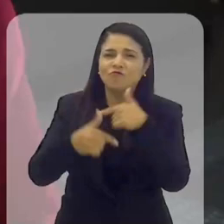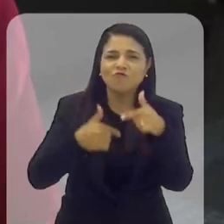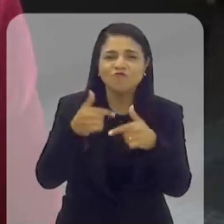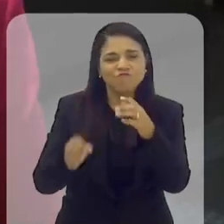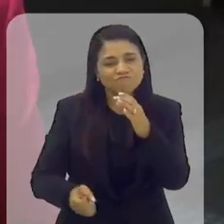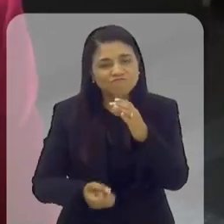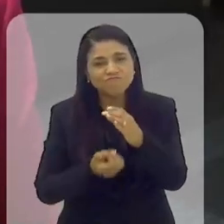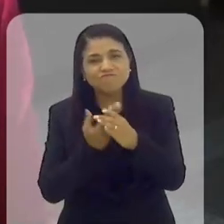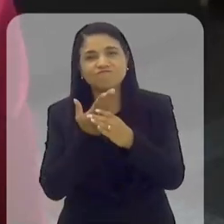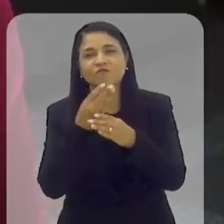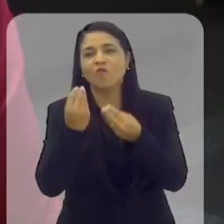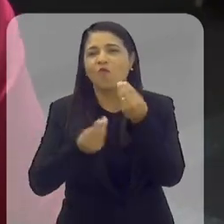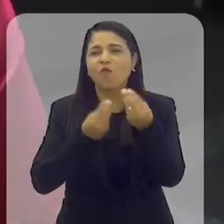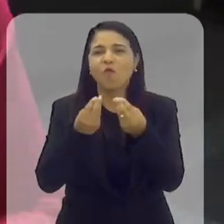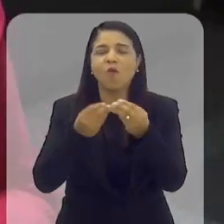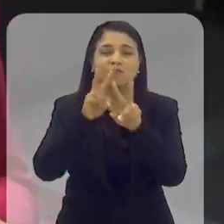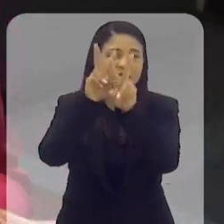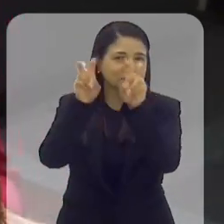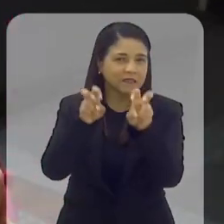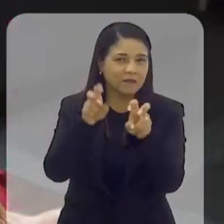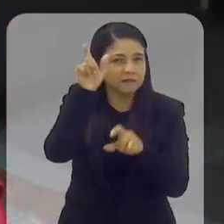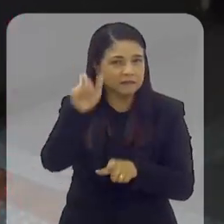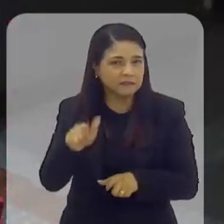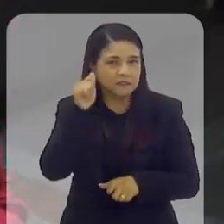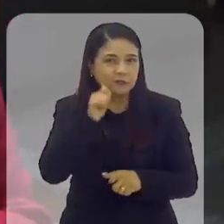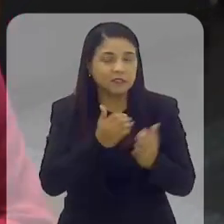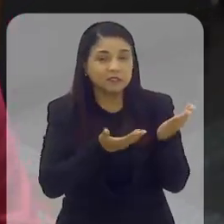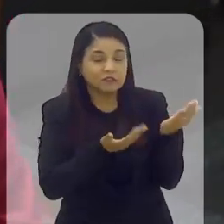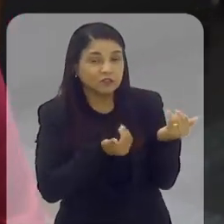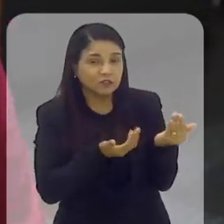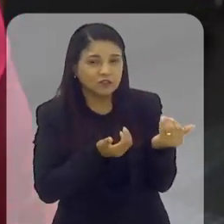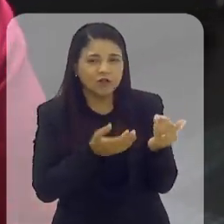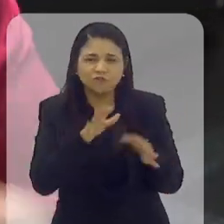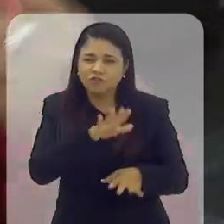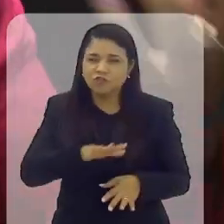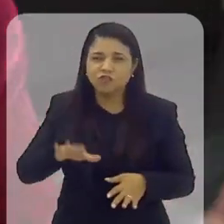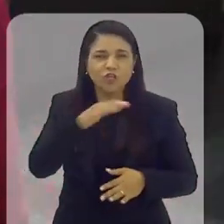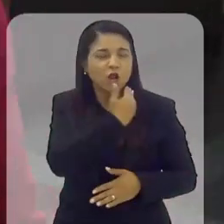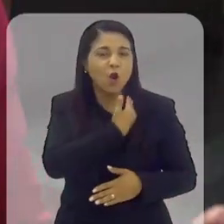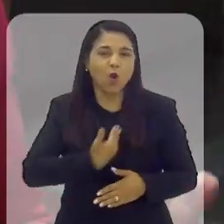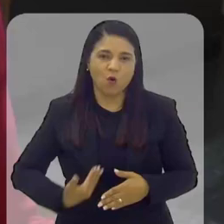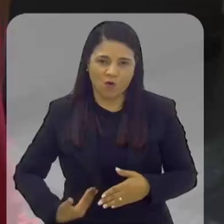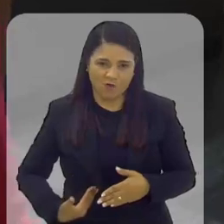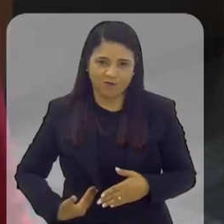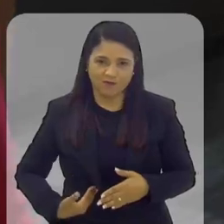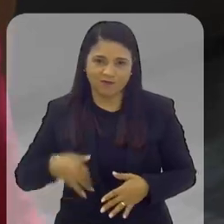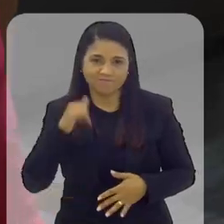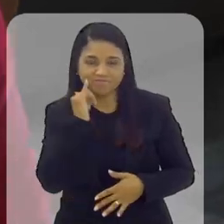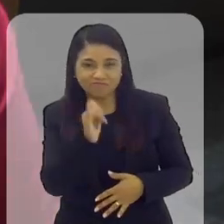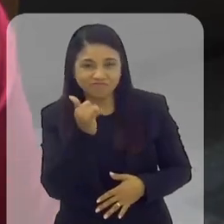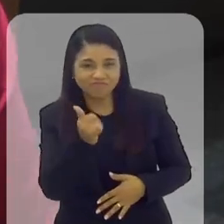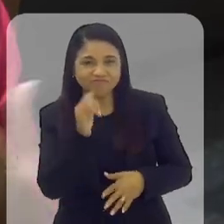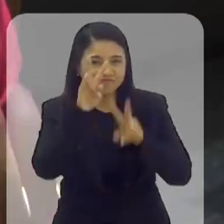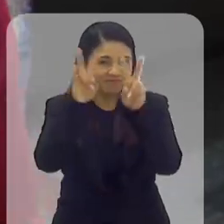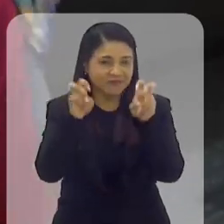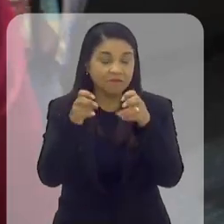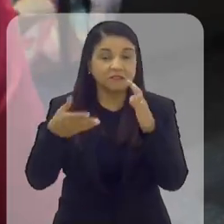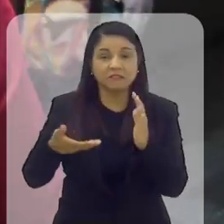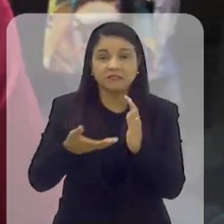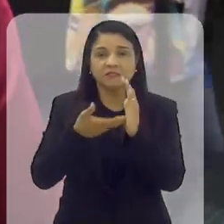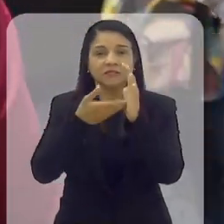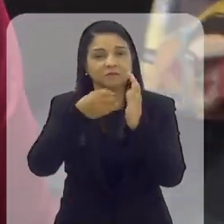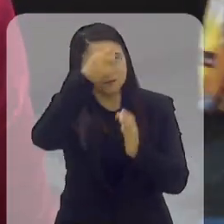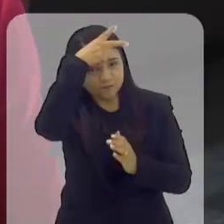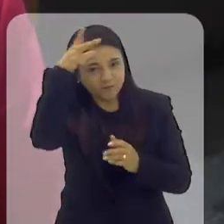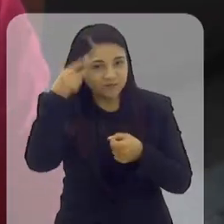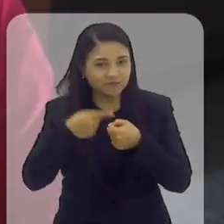legislação, de fundação em torno do tema das mulheres, da juventude e, no geral, da governança. Para as câmaras